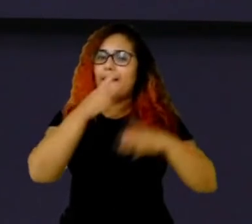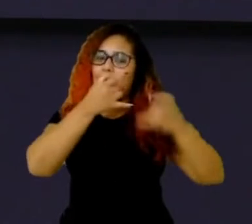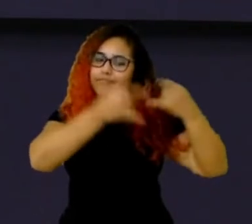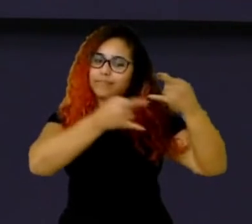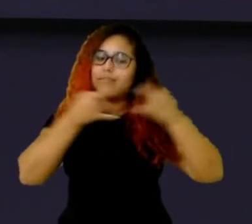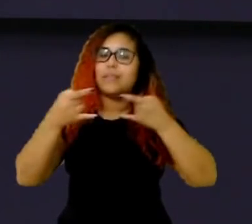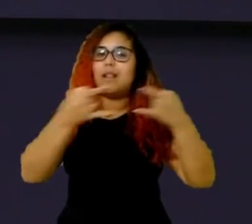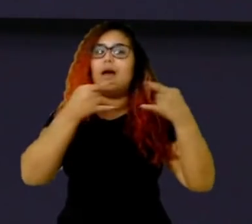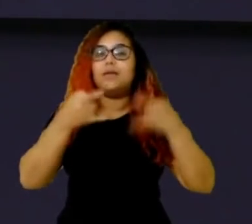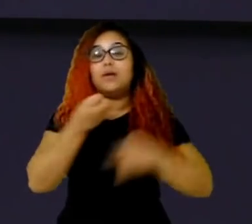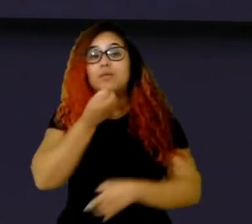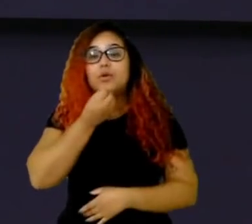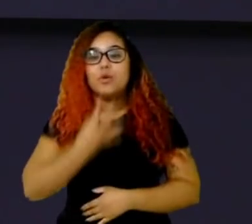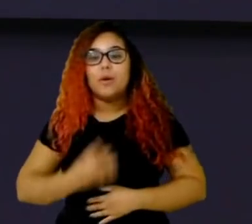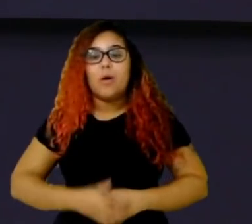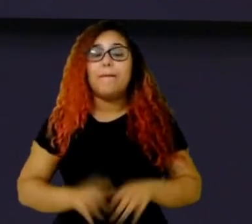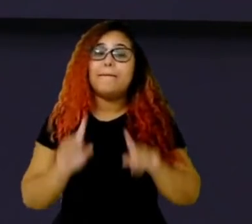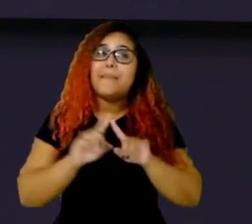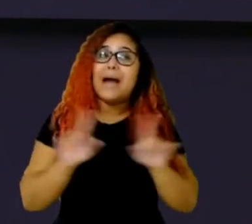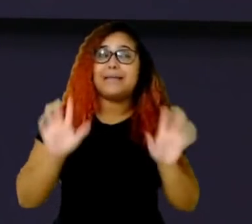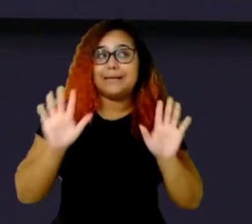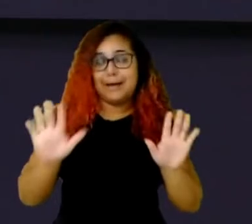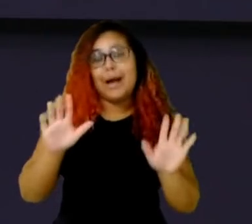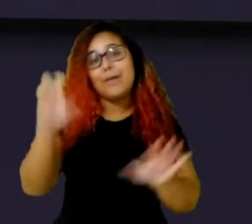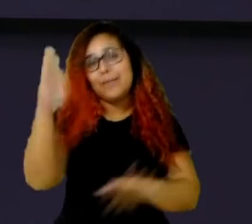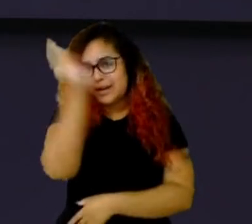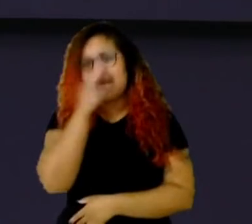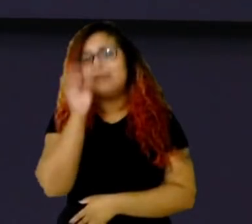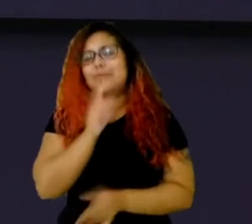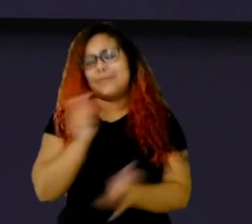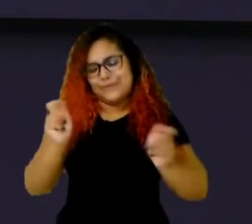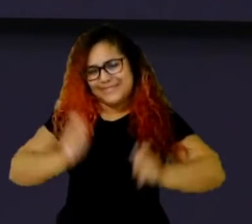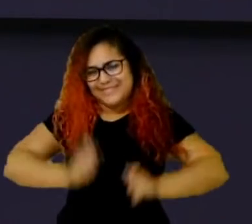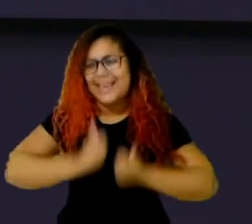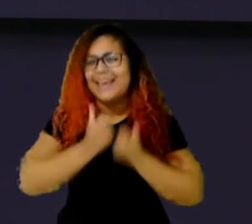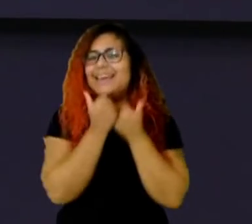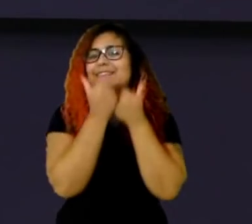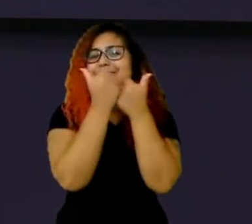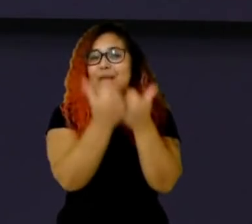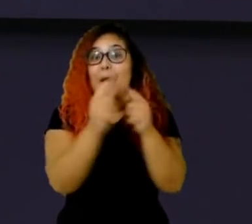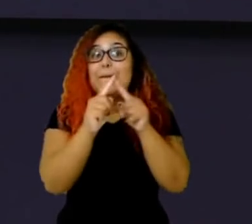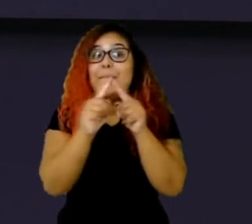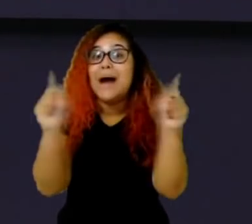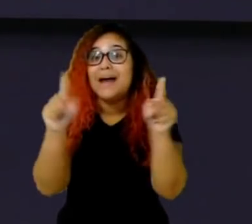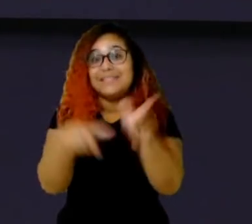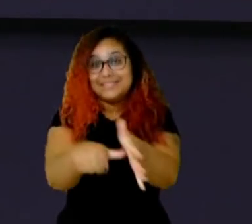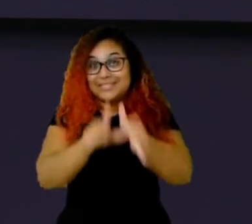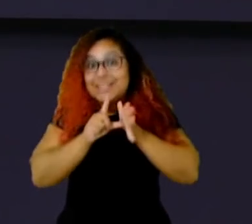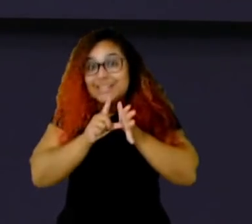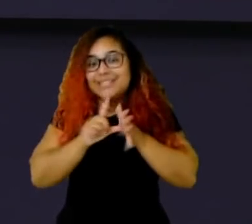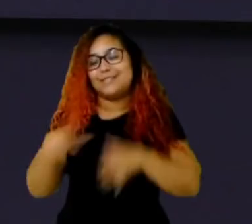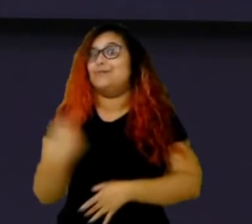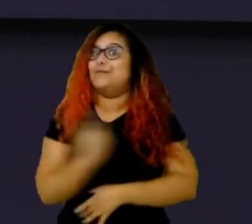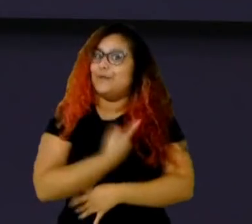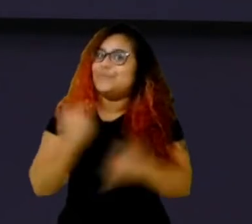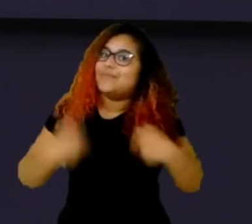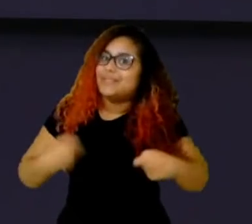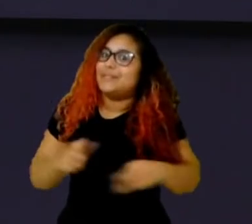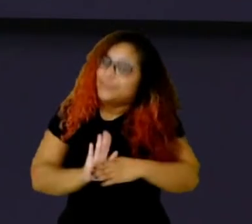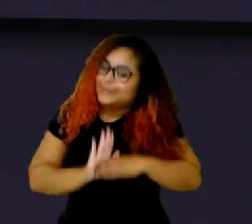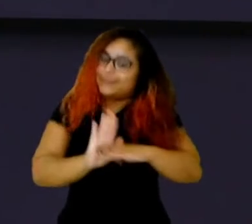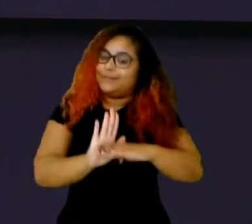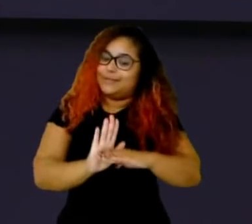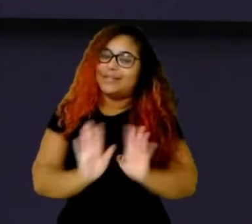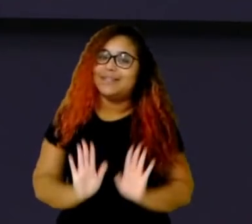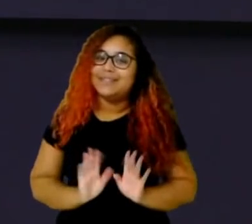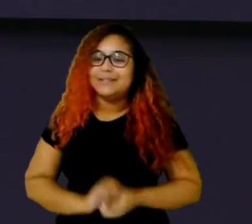Brasil, né, acho que a gente precisa se salvar primeiro, né, a gente precisa fazer um campeonato mais sólido. Apesar da gente ter ido muito bem nessa